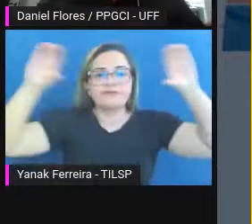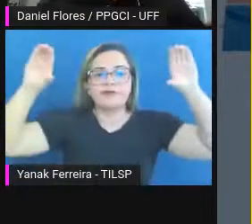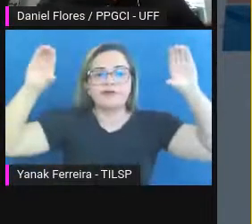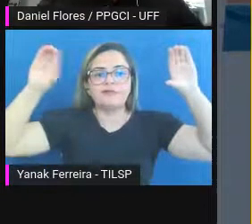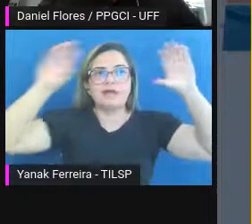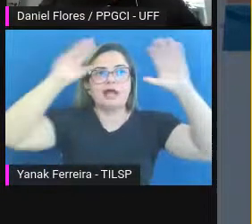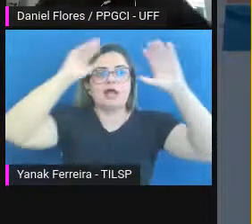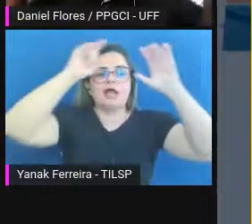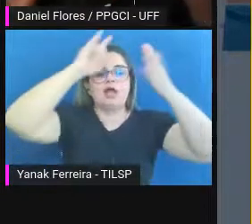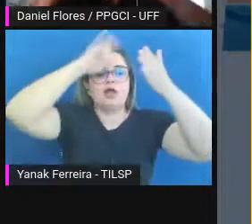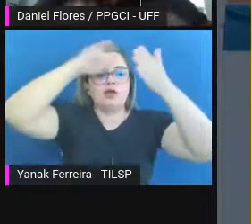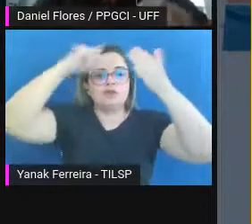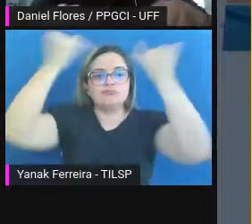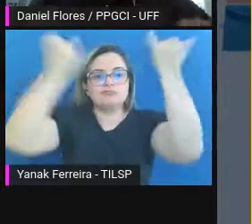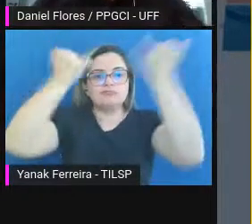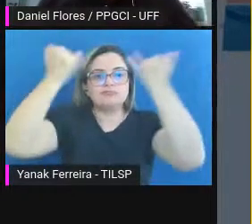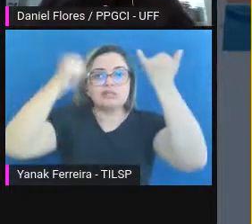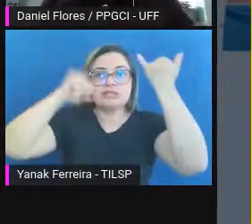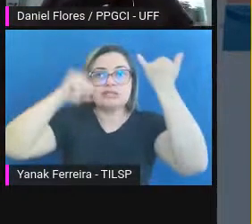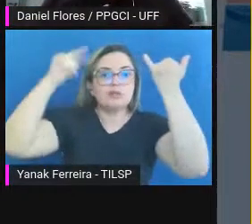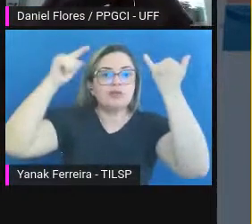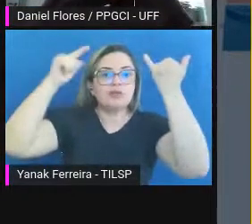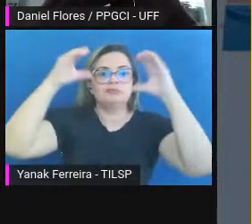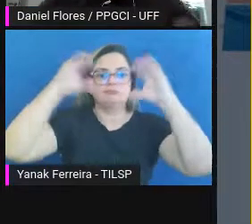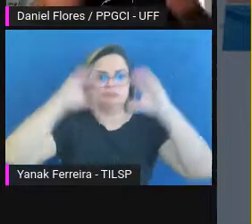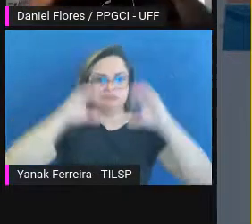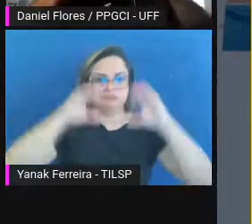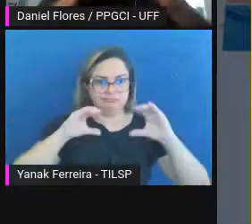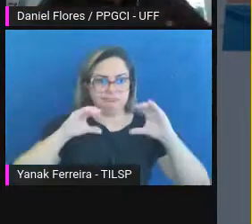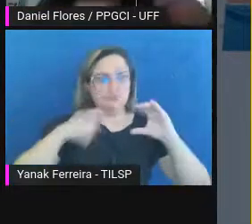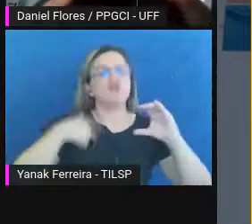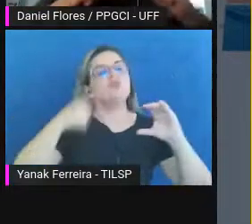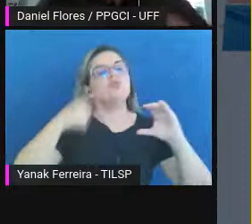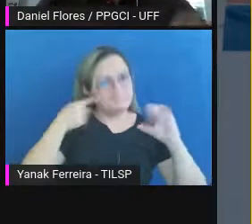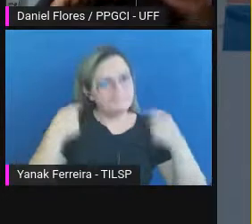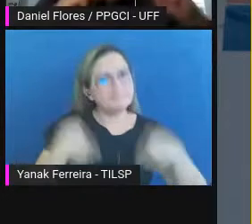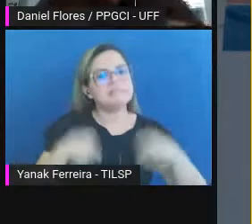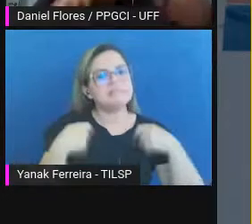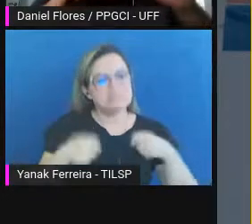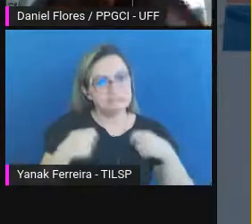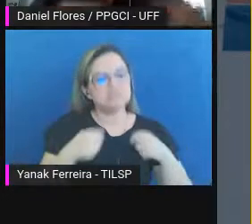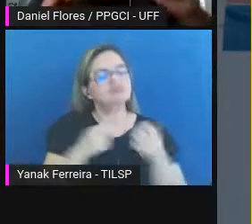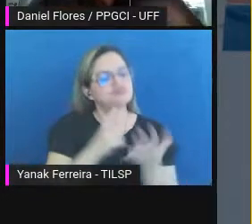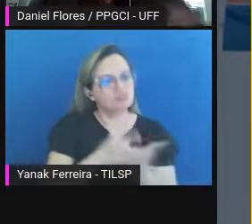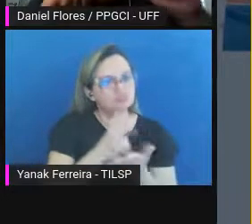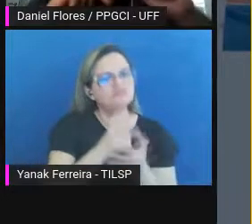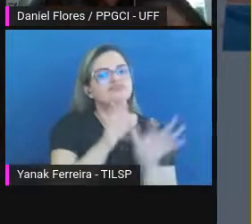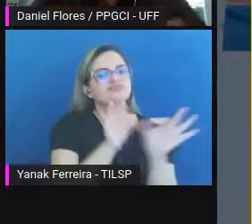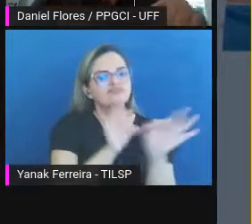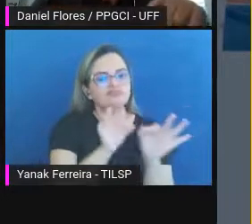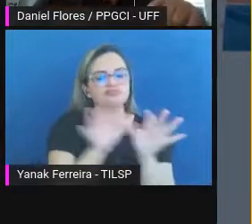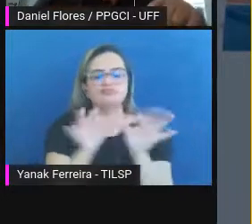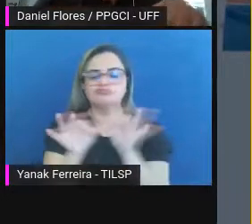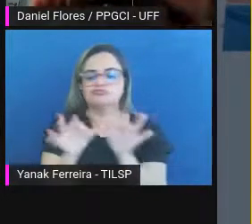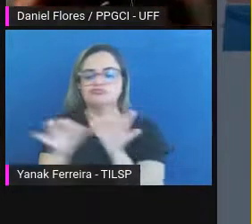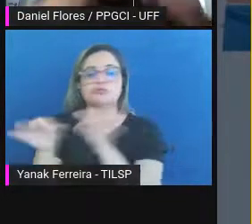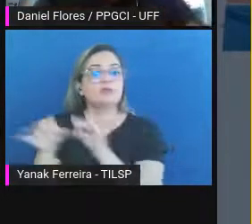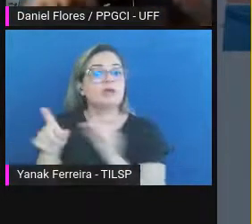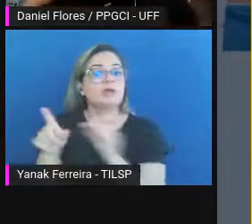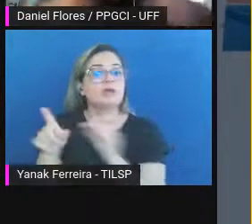ainda assim, eu devo fazer pacote, porque já é um incremento à preservação digital,